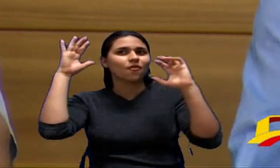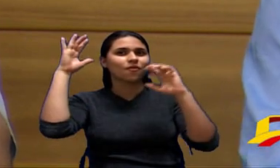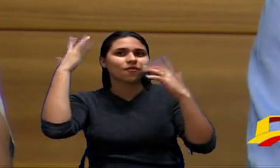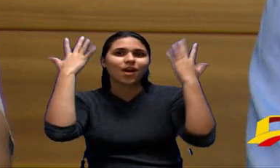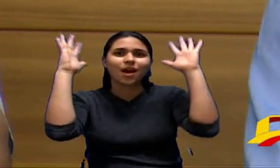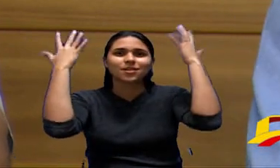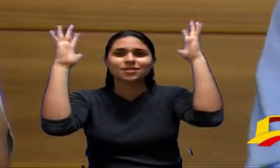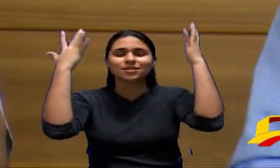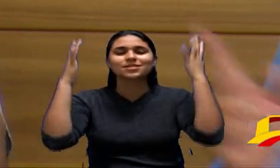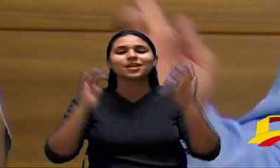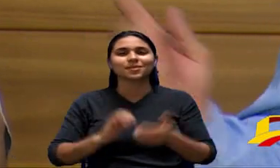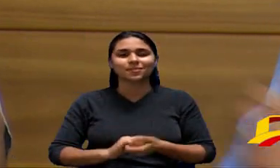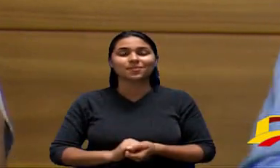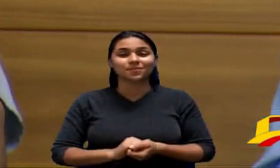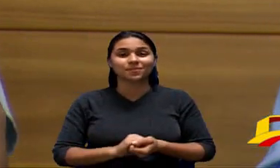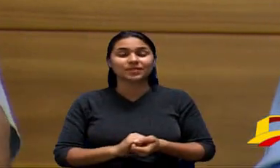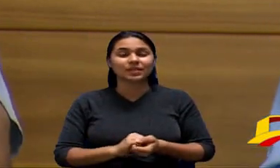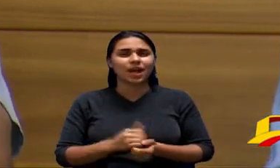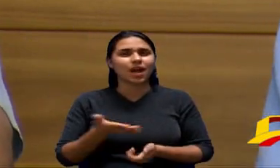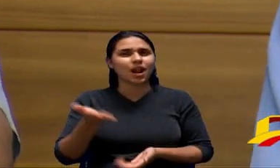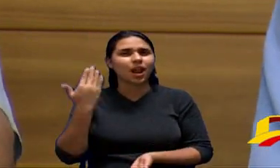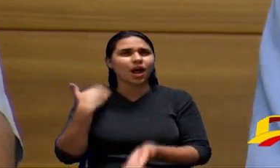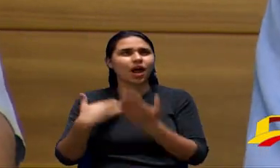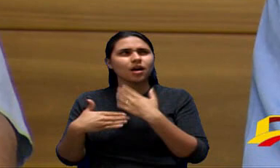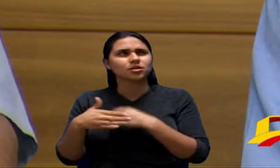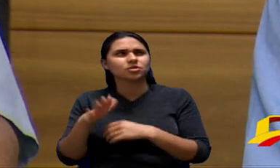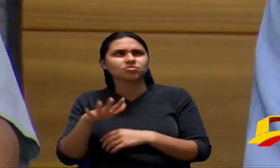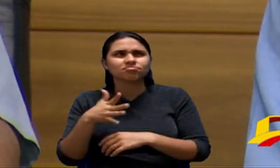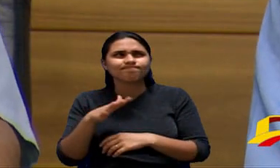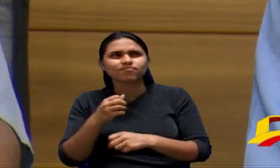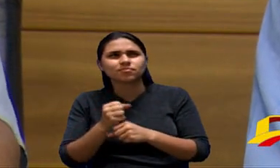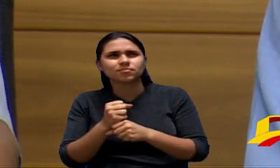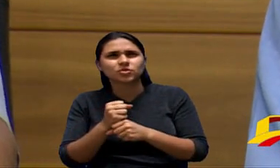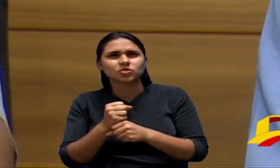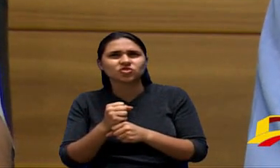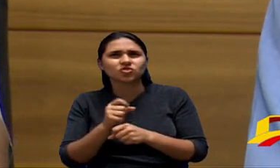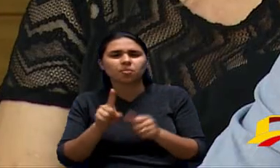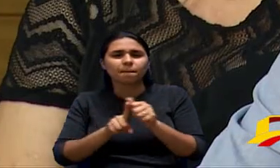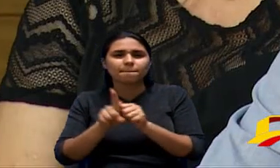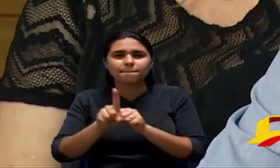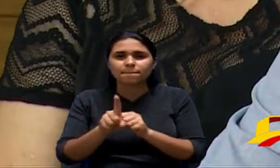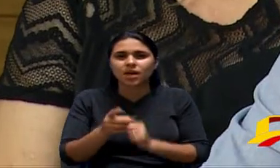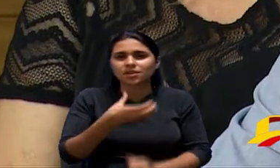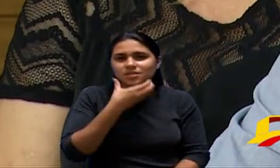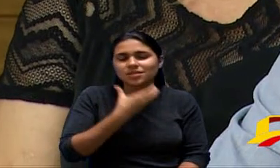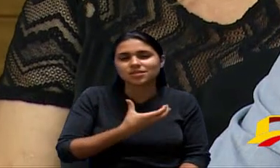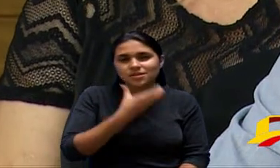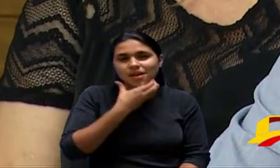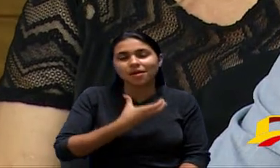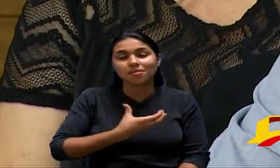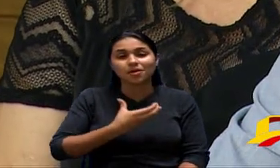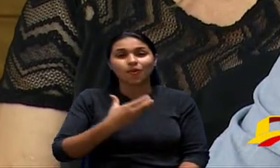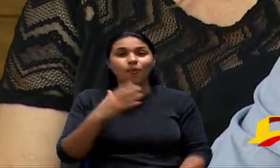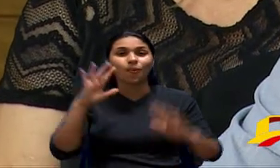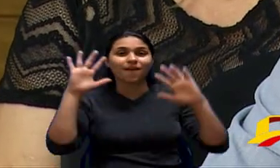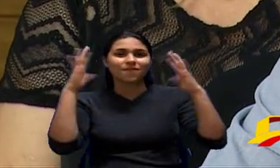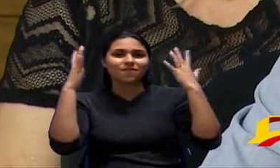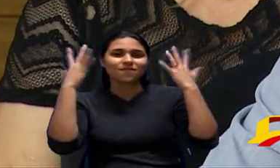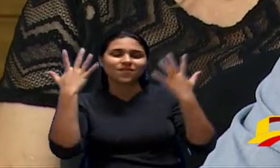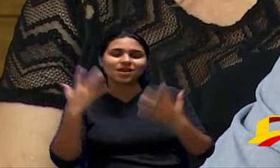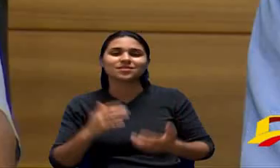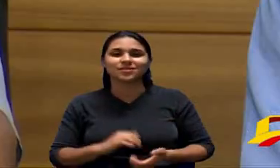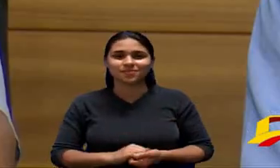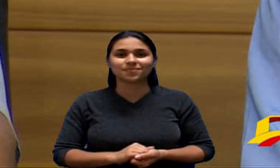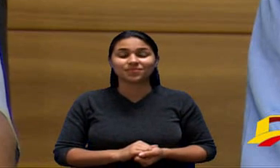em homenagem aos frentistas foi numa época de dezembro se não me engano eu tive o prazer de ser convidado pelo sindicato e ir lá fazer a